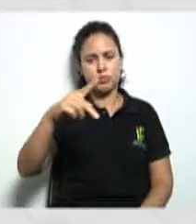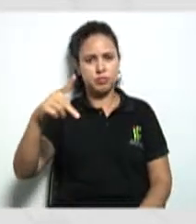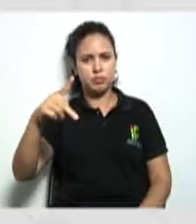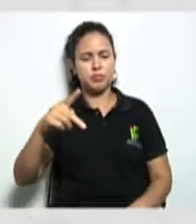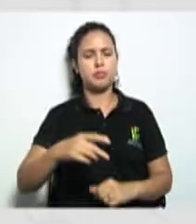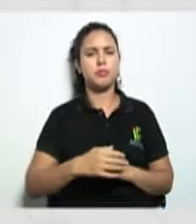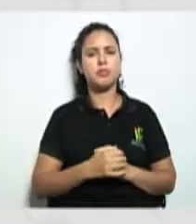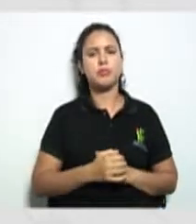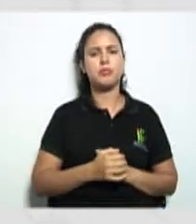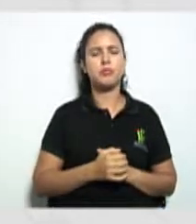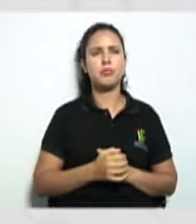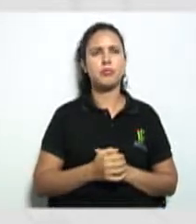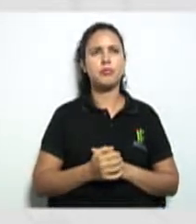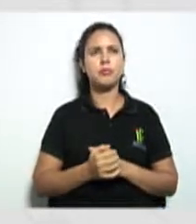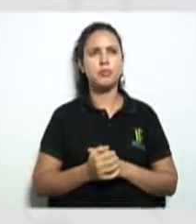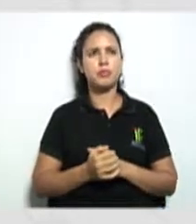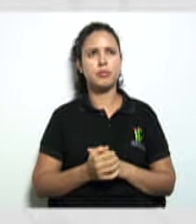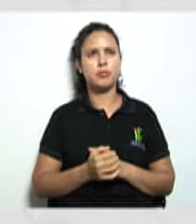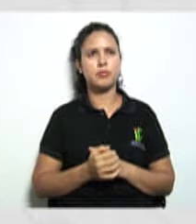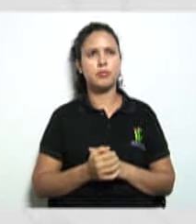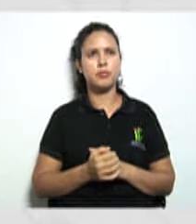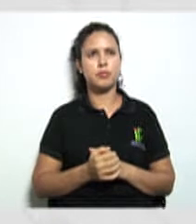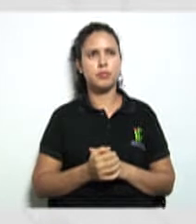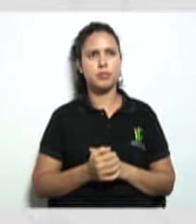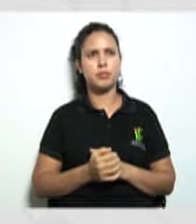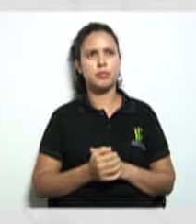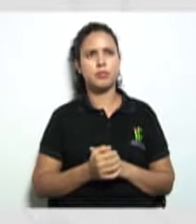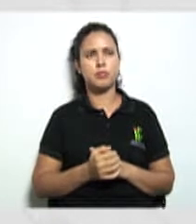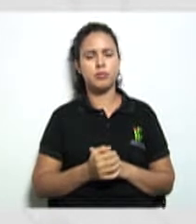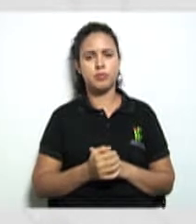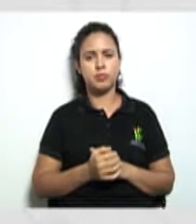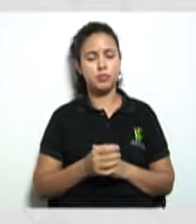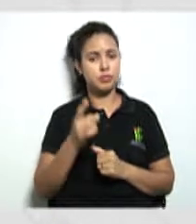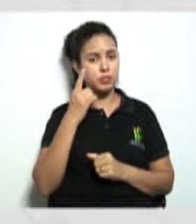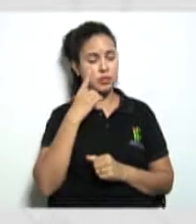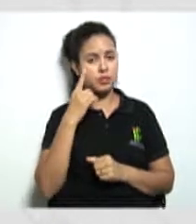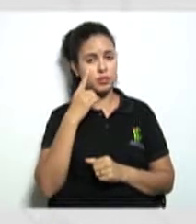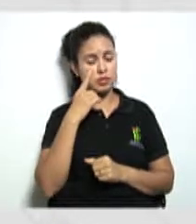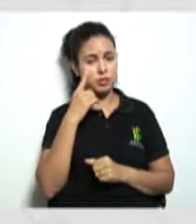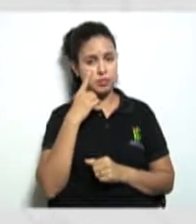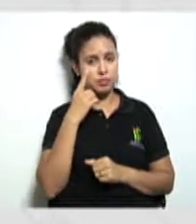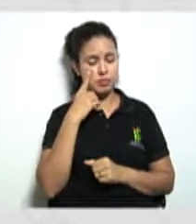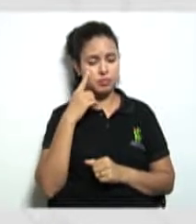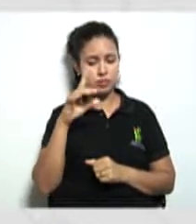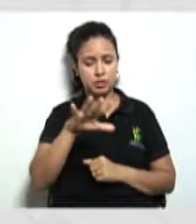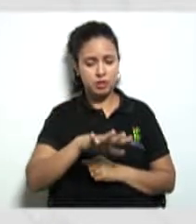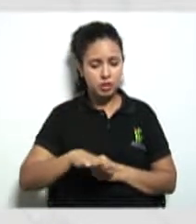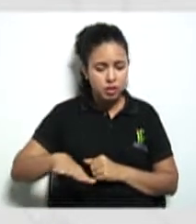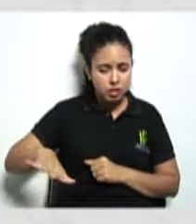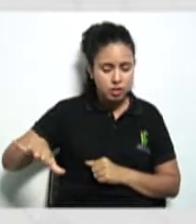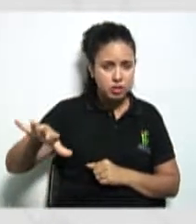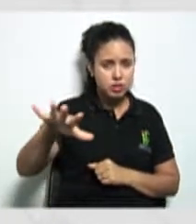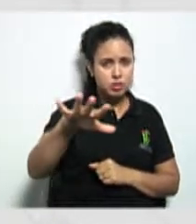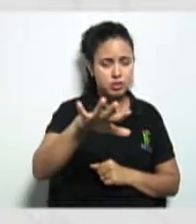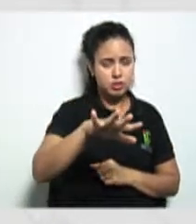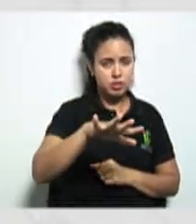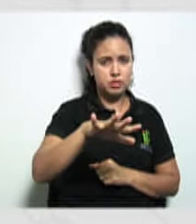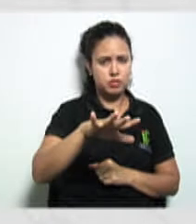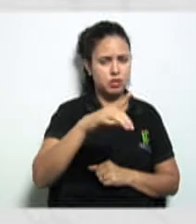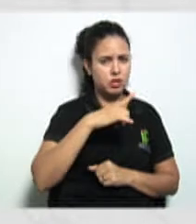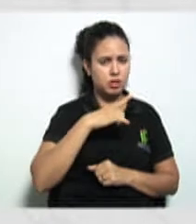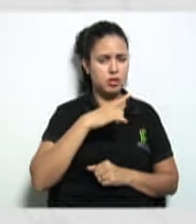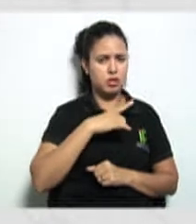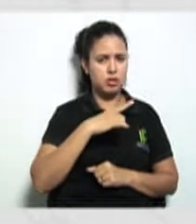momento, verificar se na região não existe cooperativa com aquele mesmo